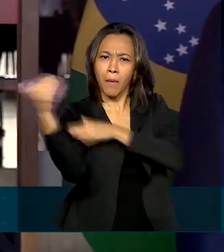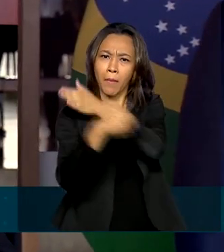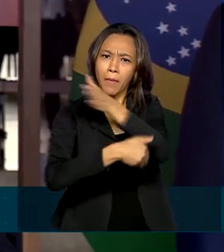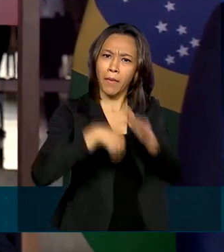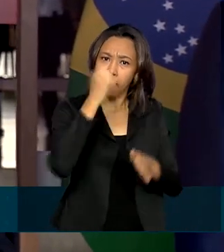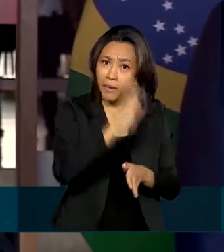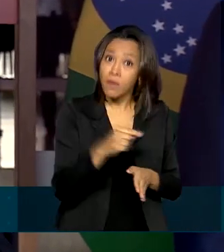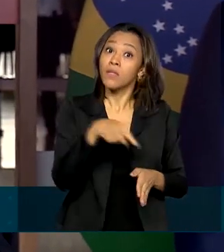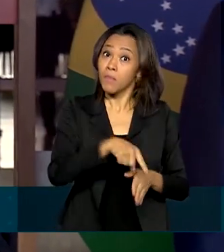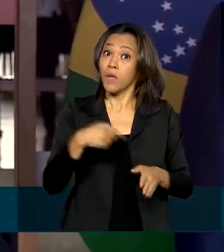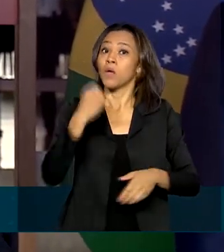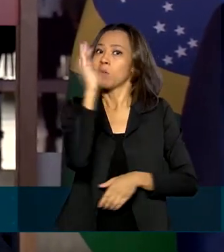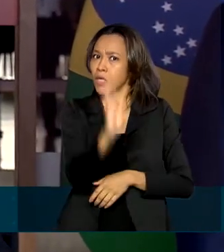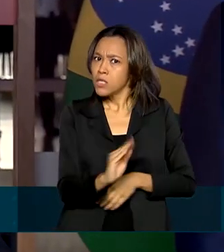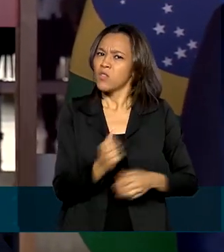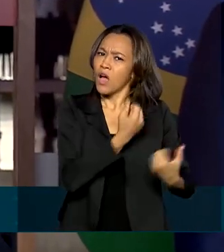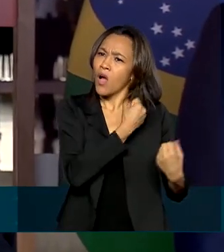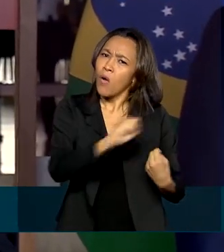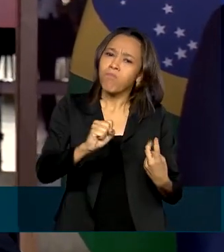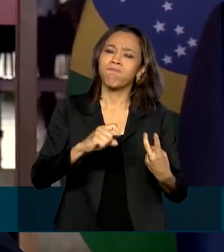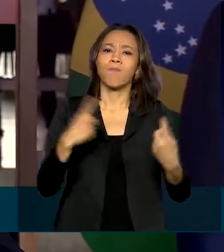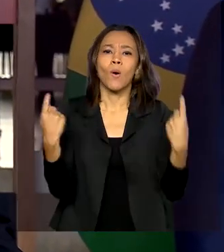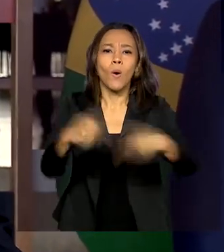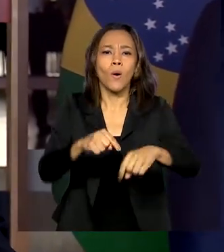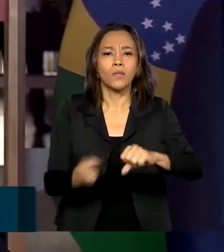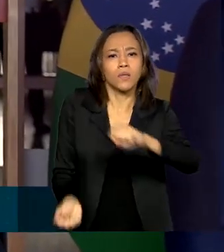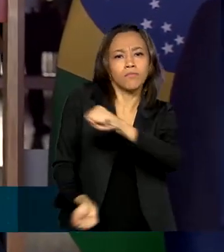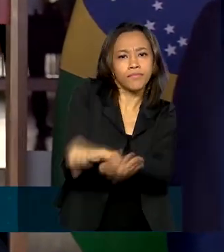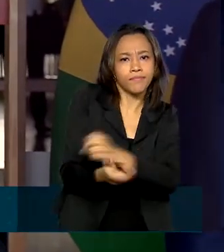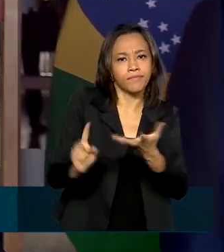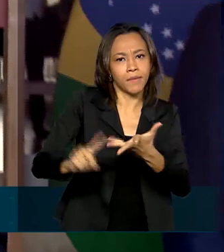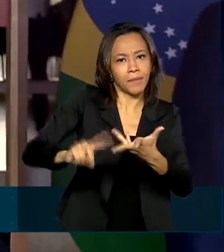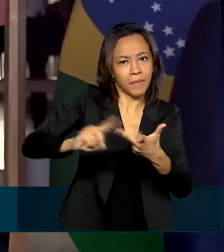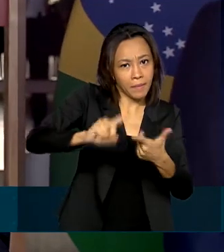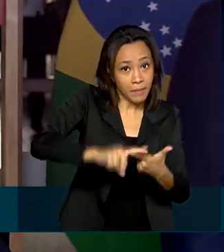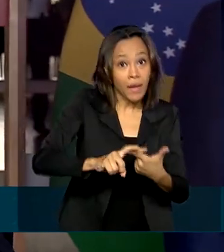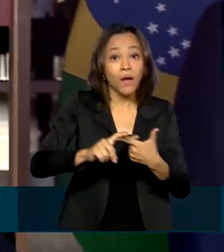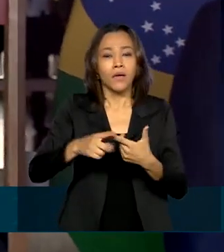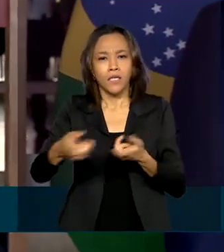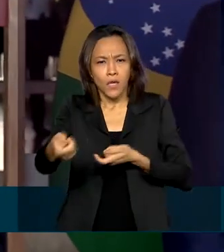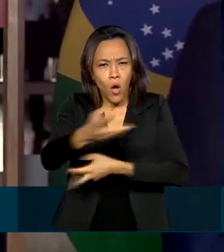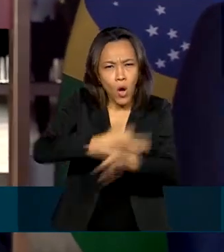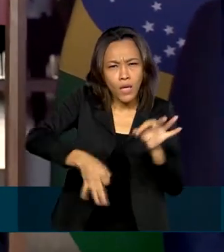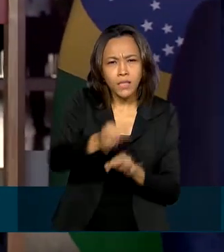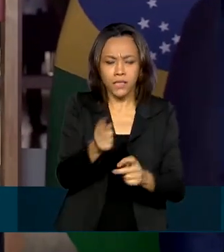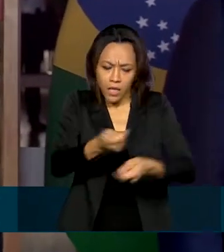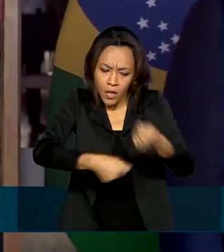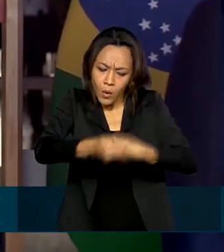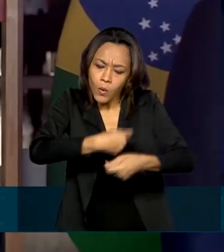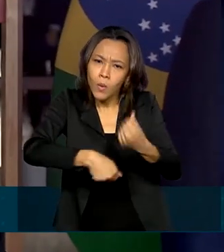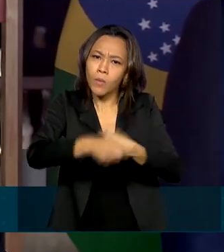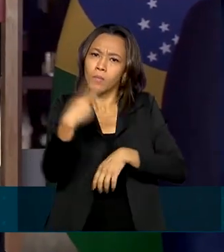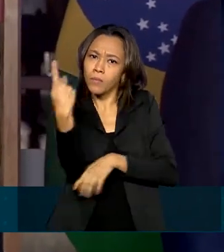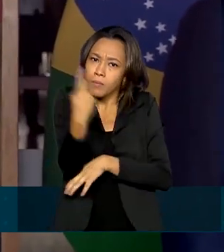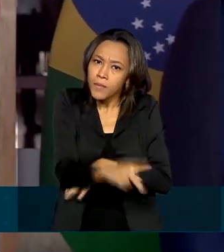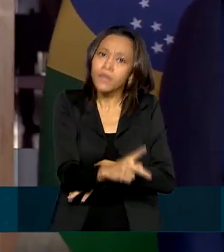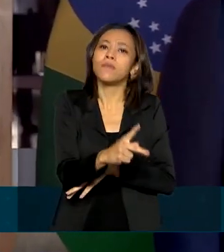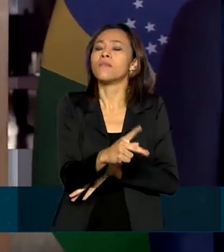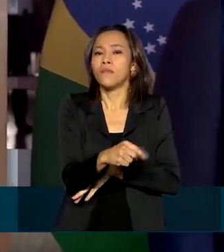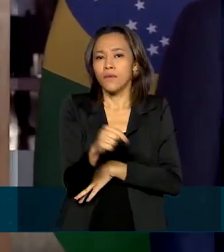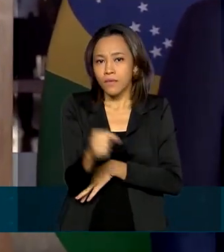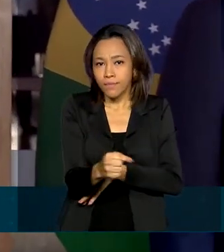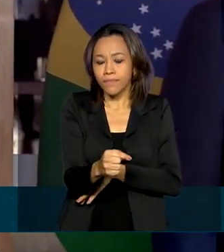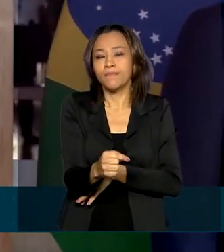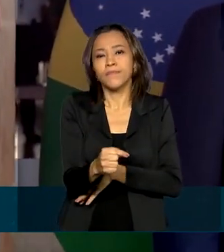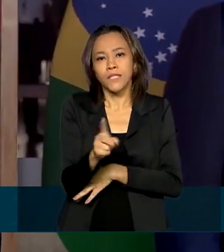está combatendo a corrupção e modificando um sistema econômico centrado no Estado para se tornar um sistema econômico, uma economia